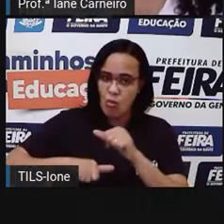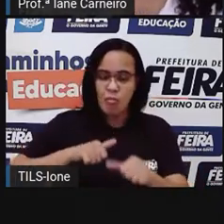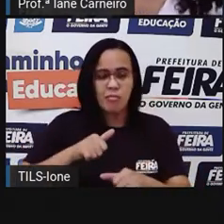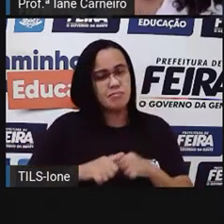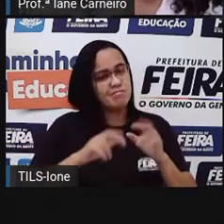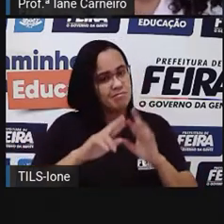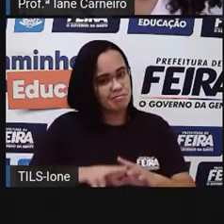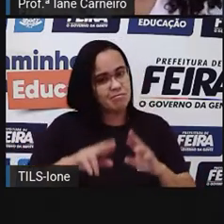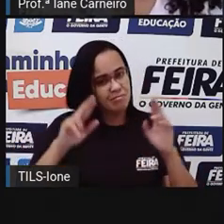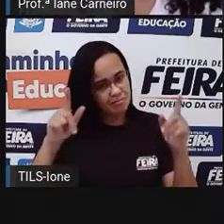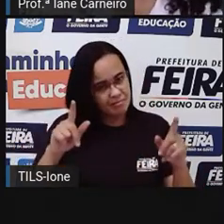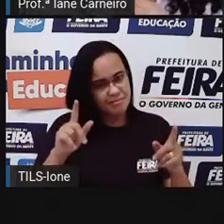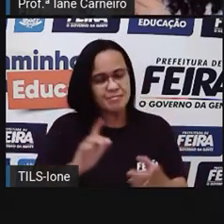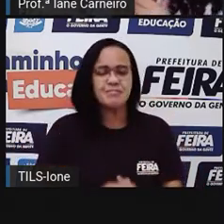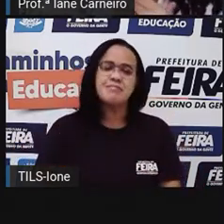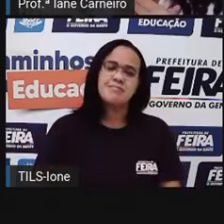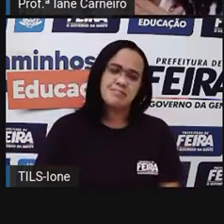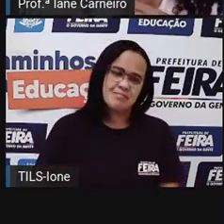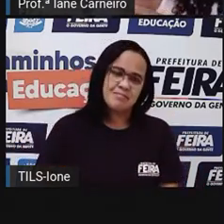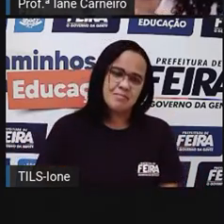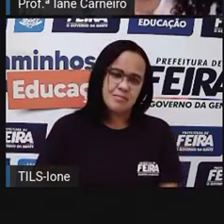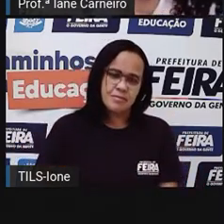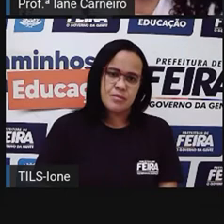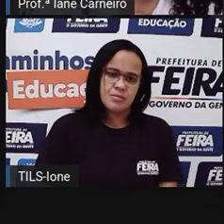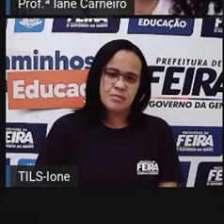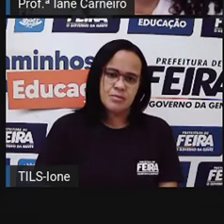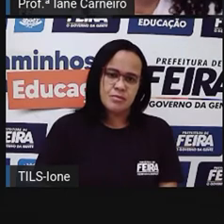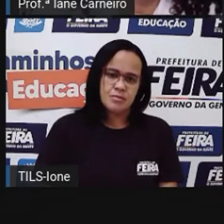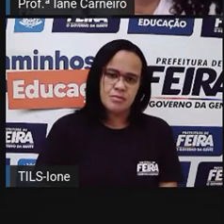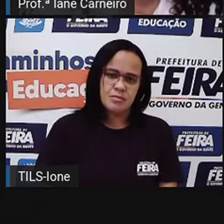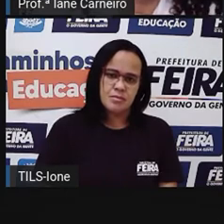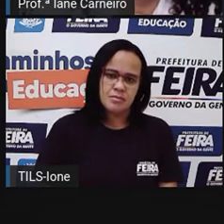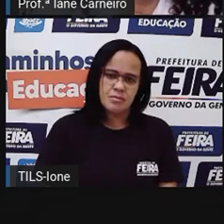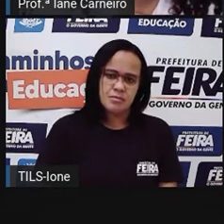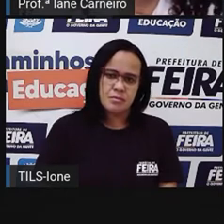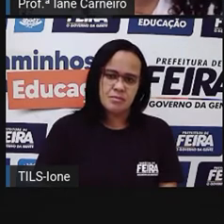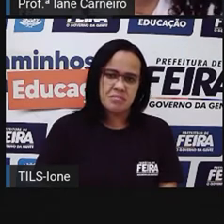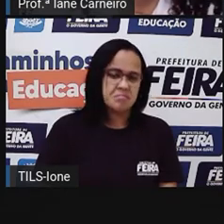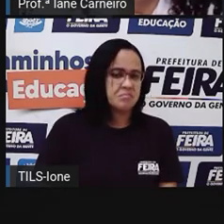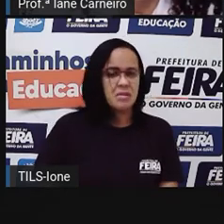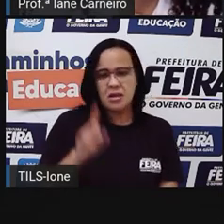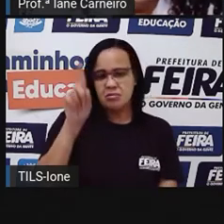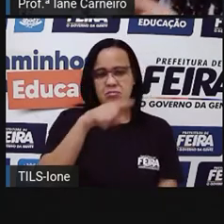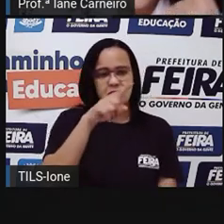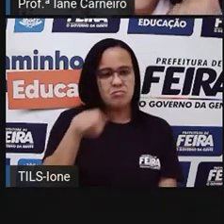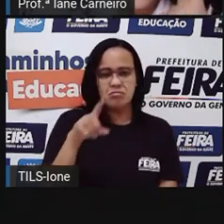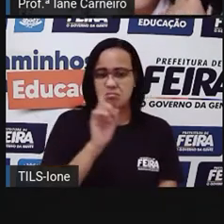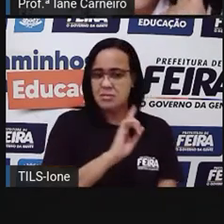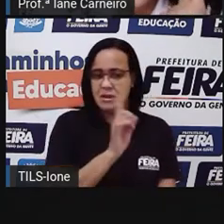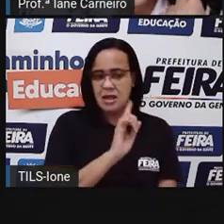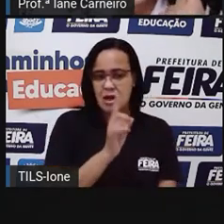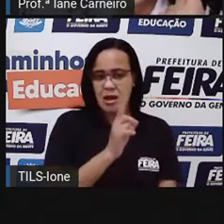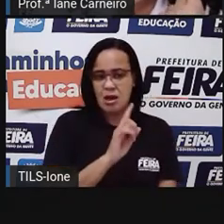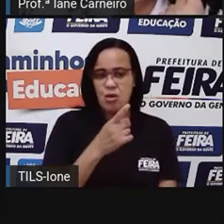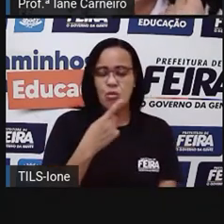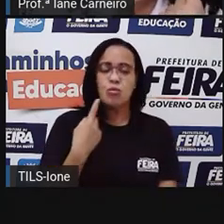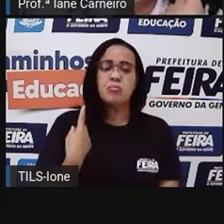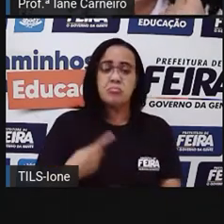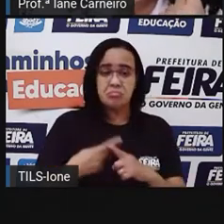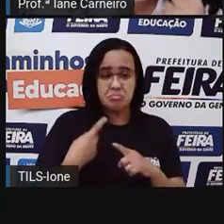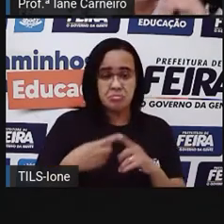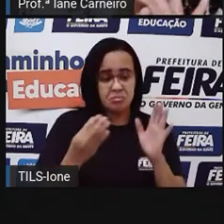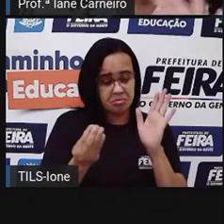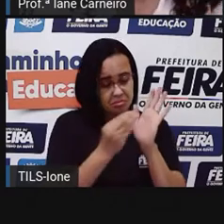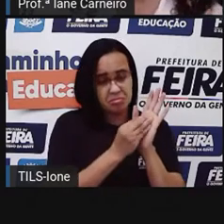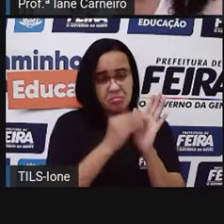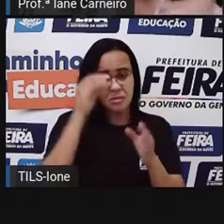seria mais dinheiro, né? Então, também não é esse pote. Tem que ter apenas, ó, 1 real. Esses 5